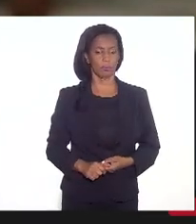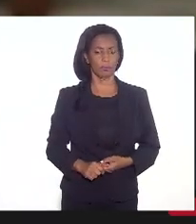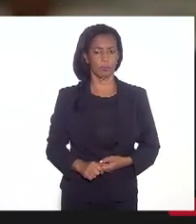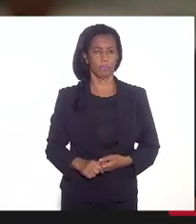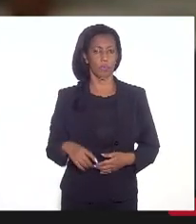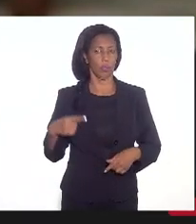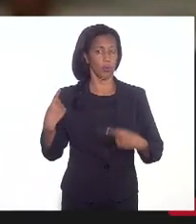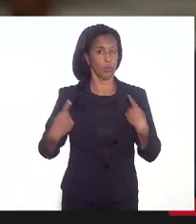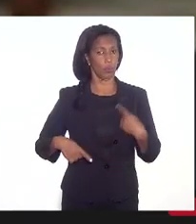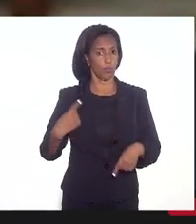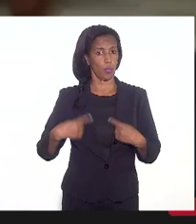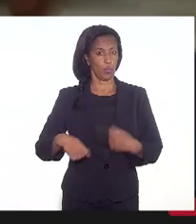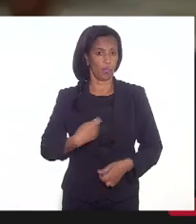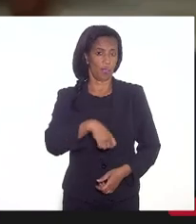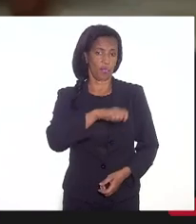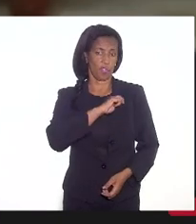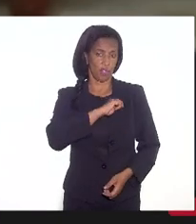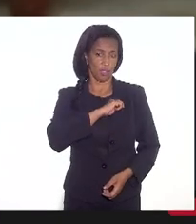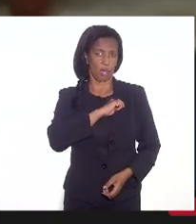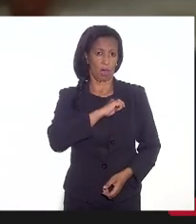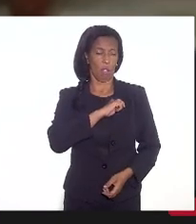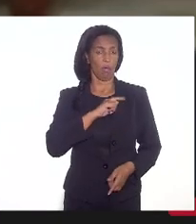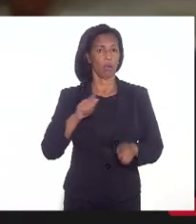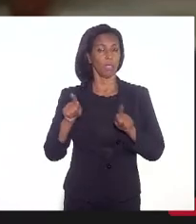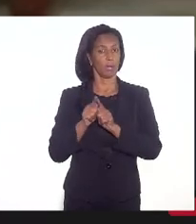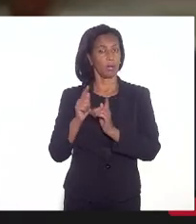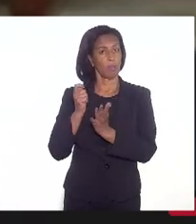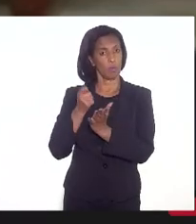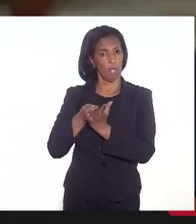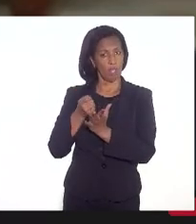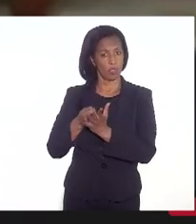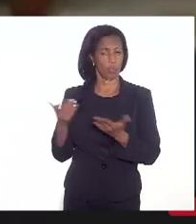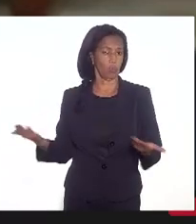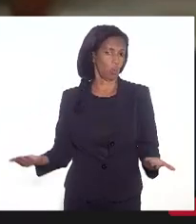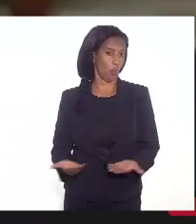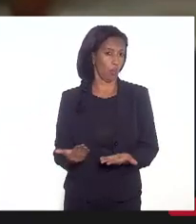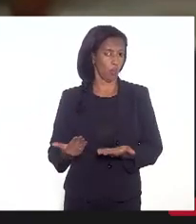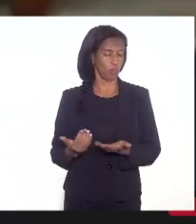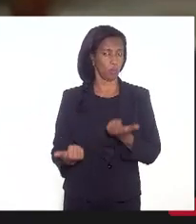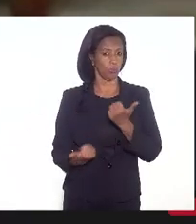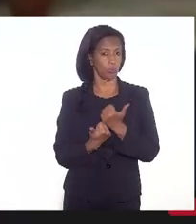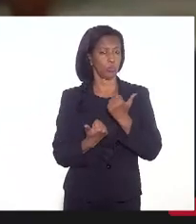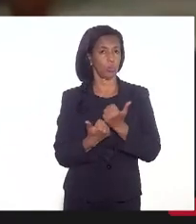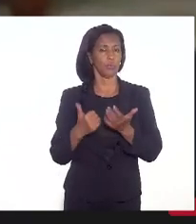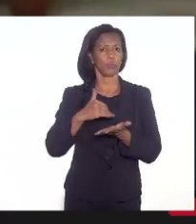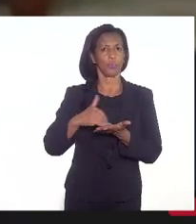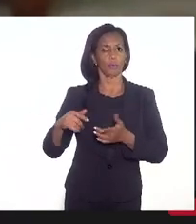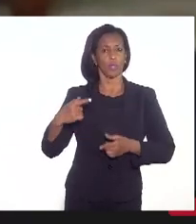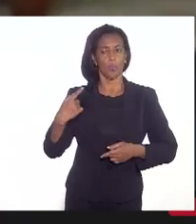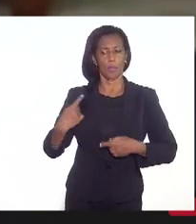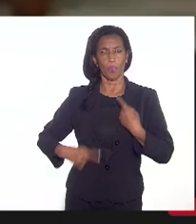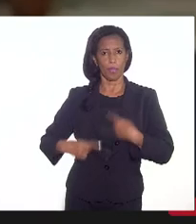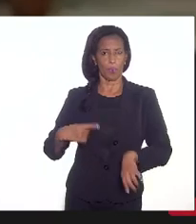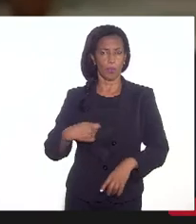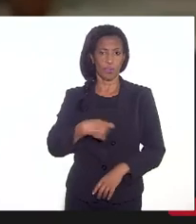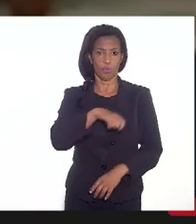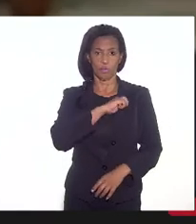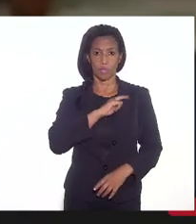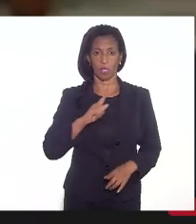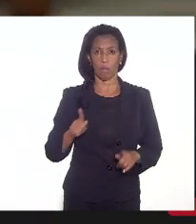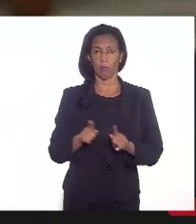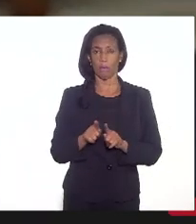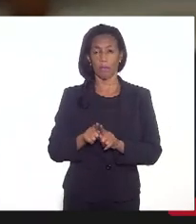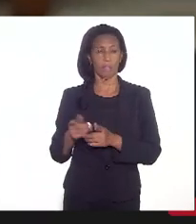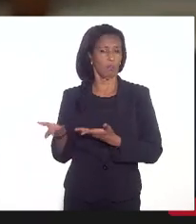política fiscal e basicamente do regime. Hoje, a subsecretaria de política fiscal nesse primeiro momento está